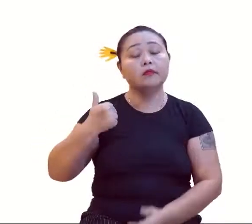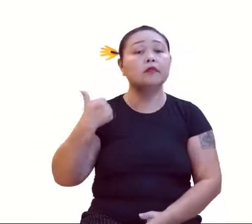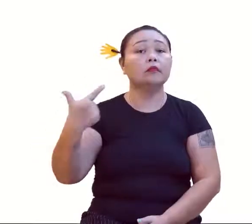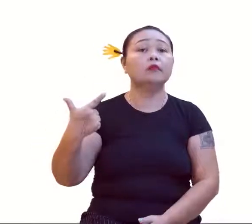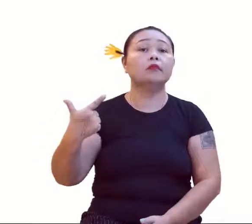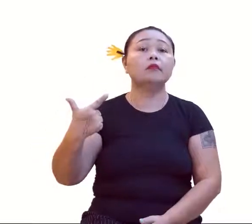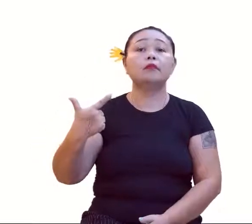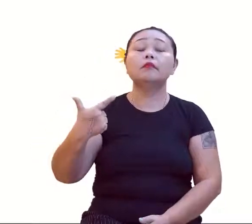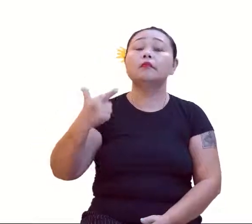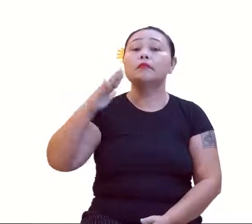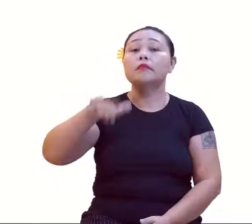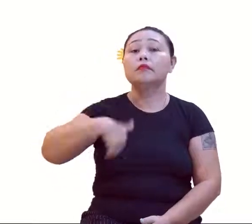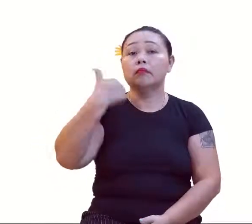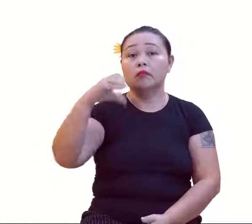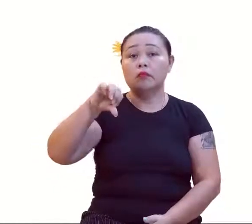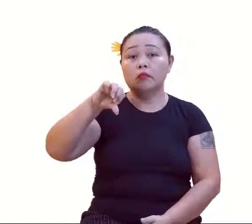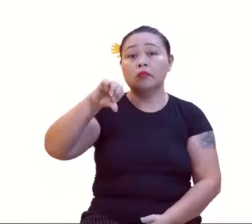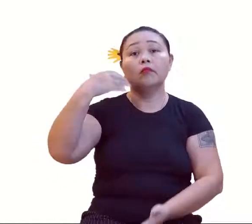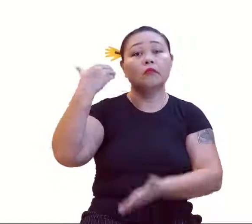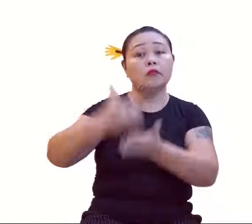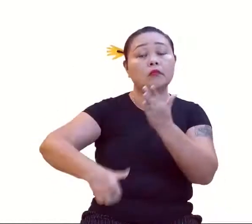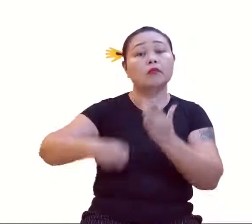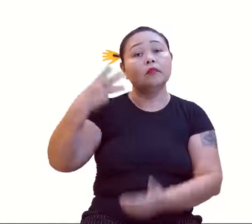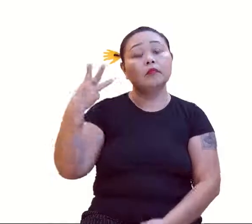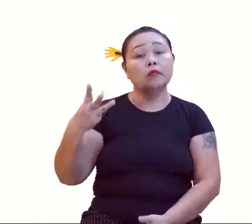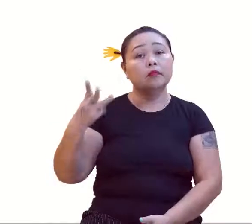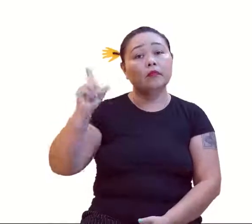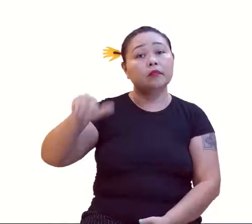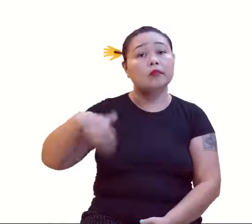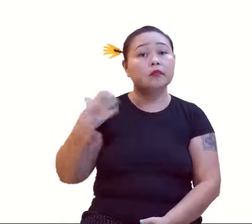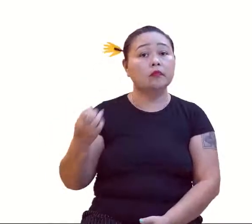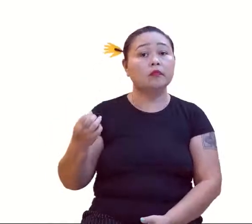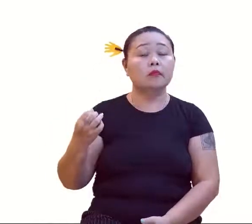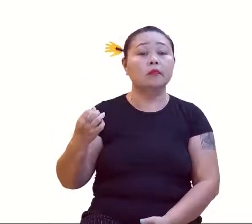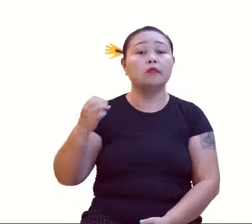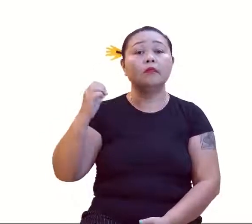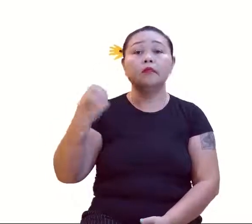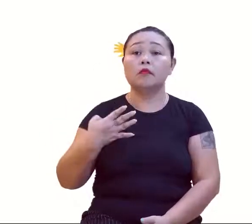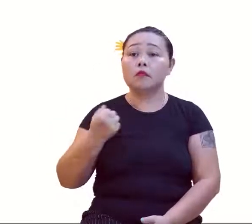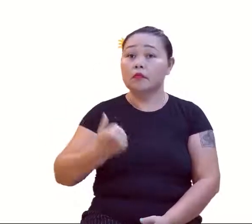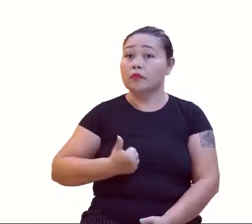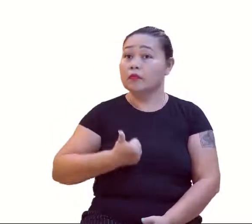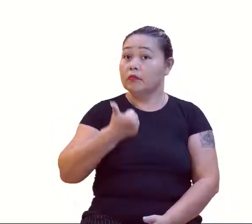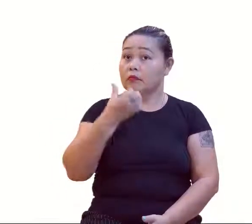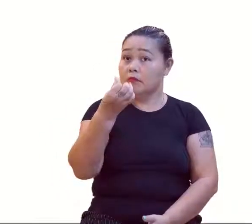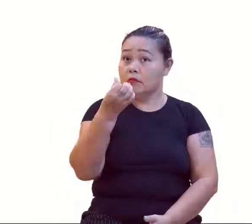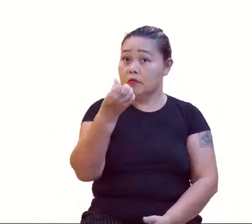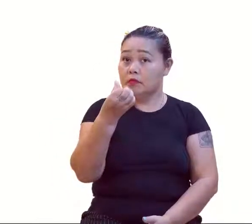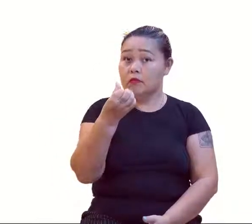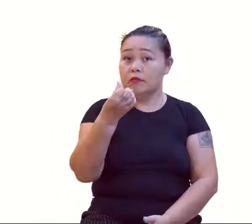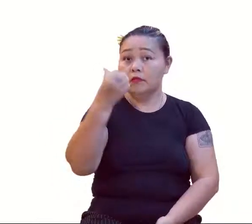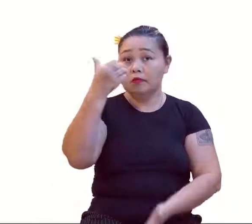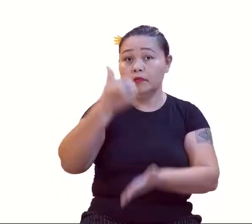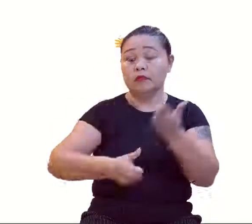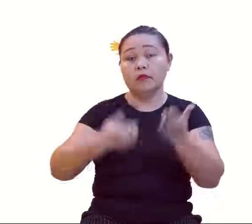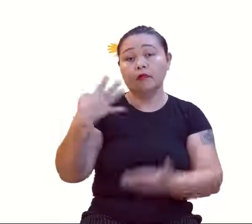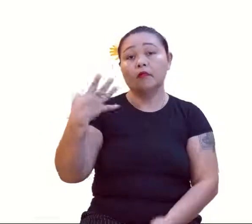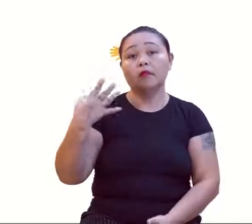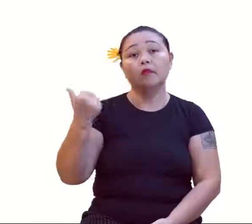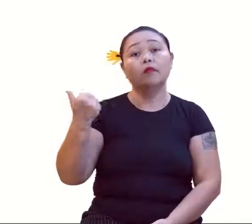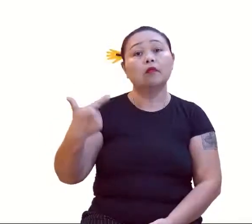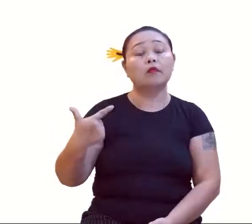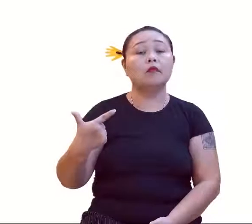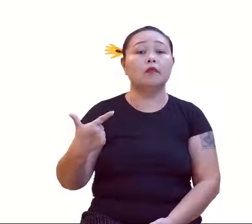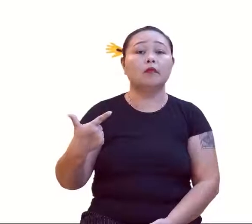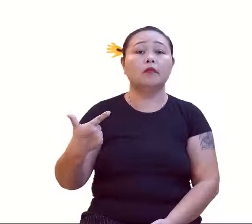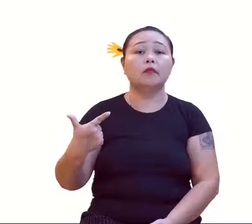2. 3 ao quadrado? 9. Menos 3? 6. 4 ao quadrado? 16. Menos 4? 12.